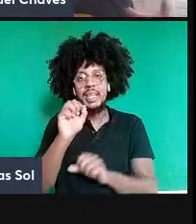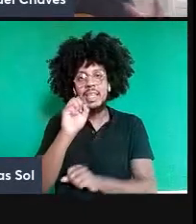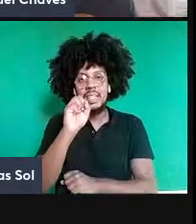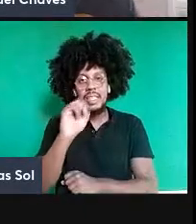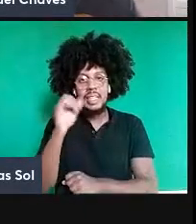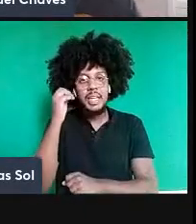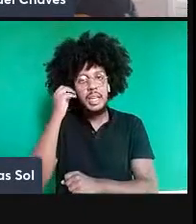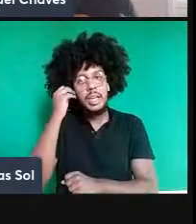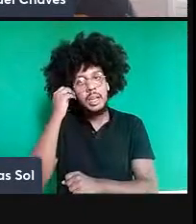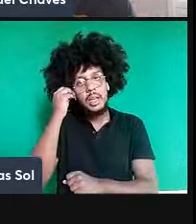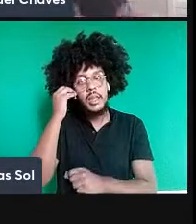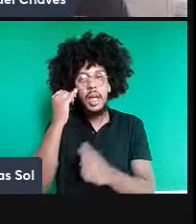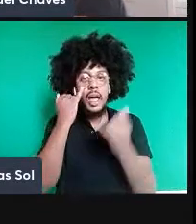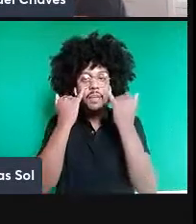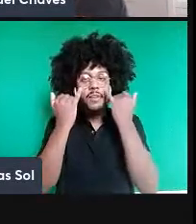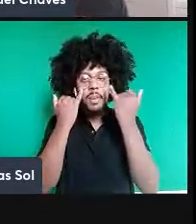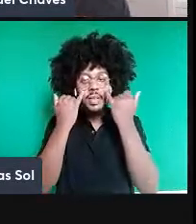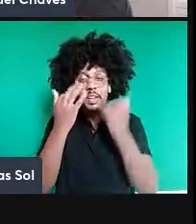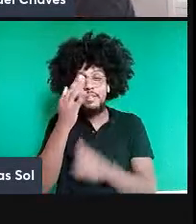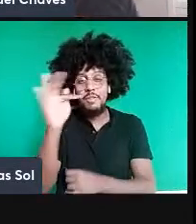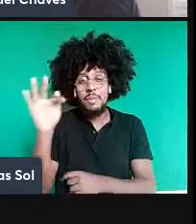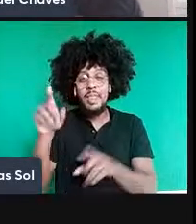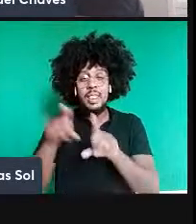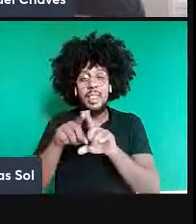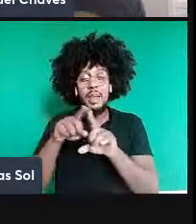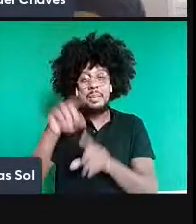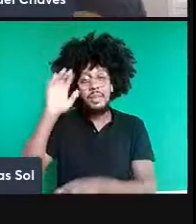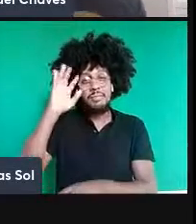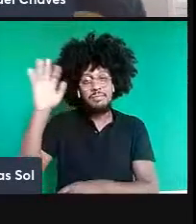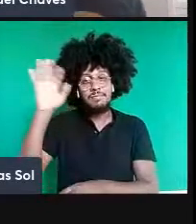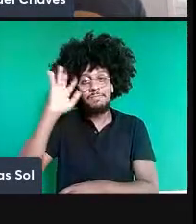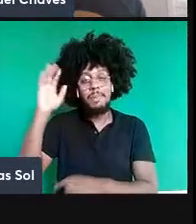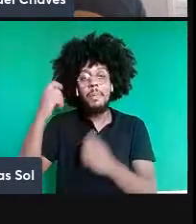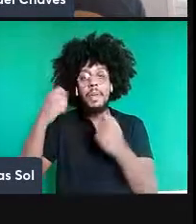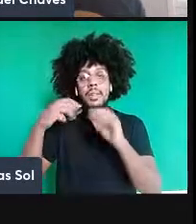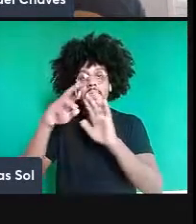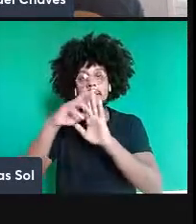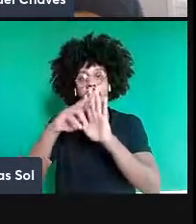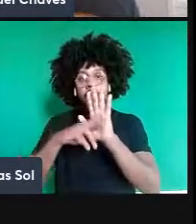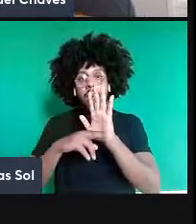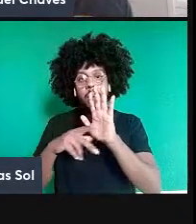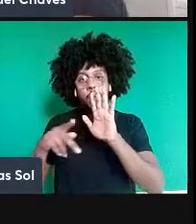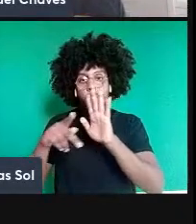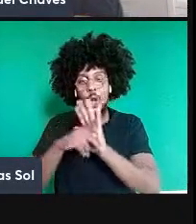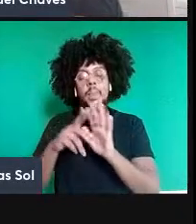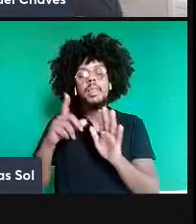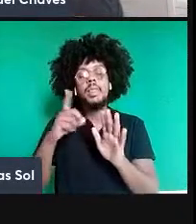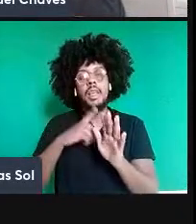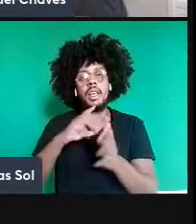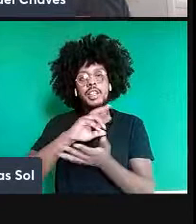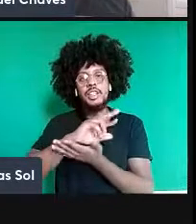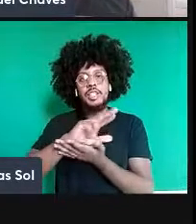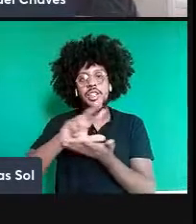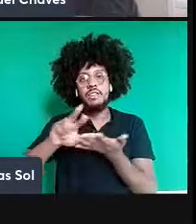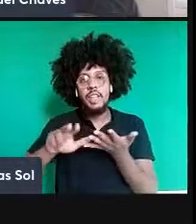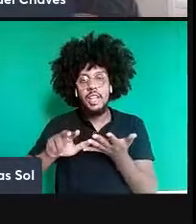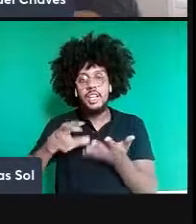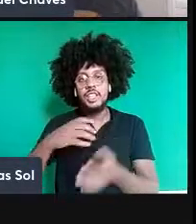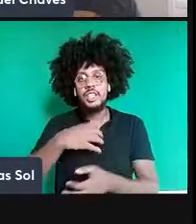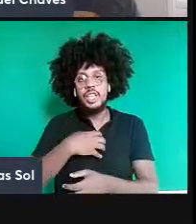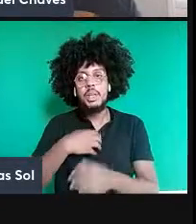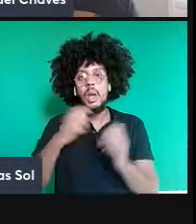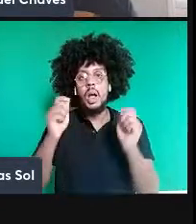teorias físicas, elas dependem do regime no qual a gente está operando, a gente vai ter diferentes maneiras de processar essa informação.